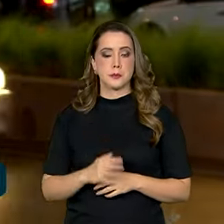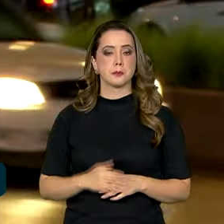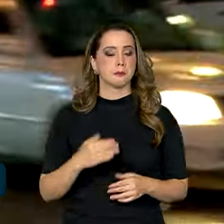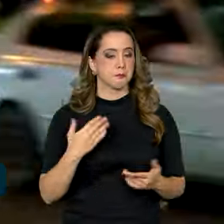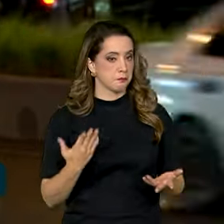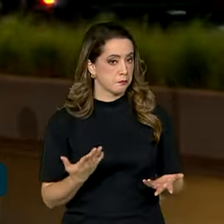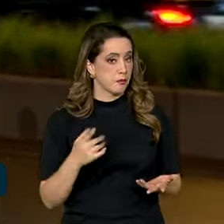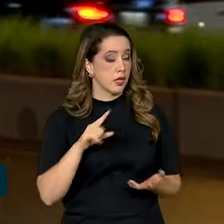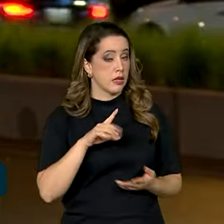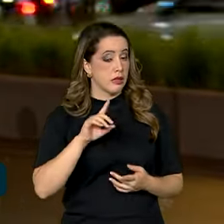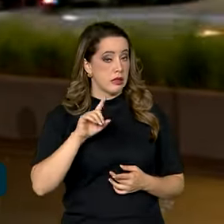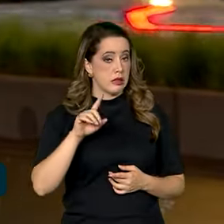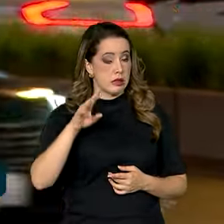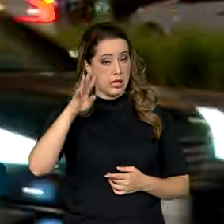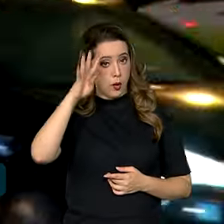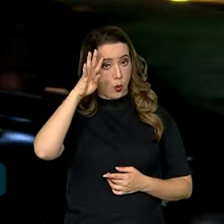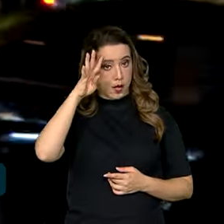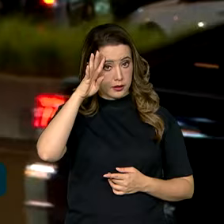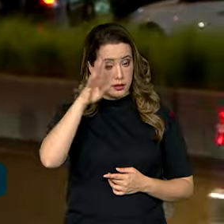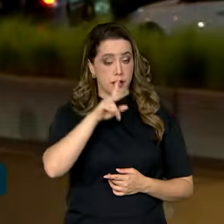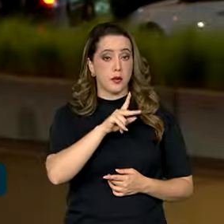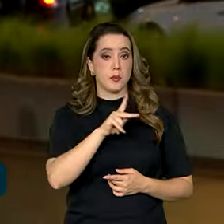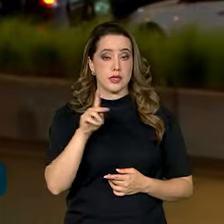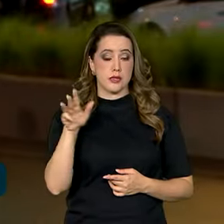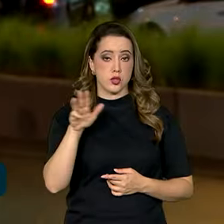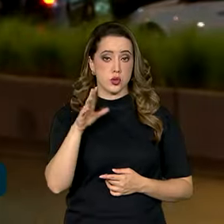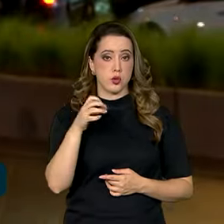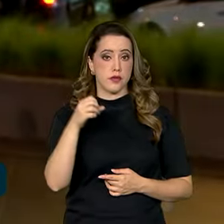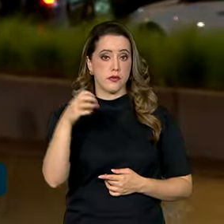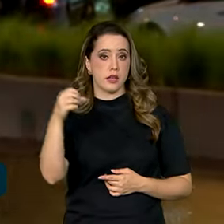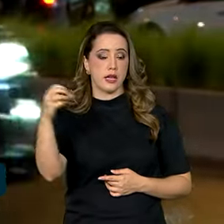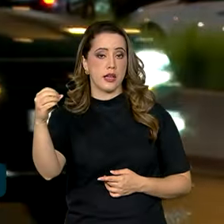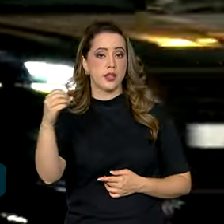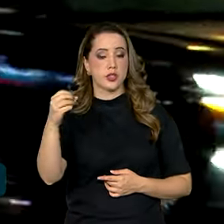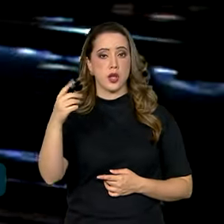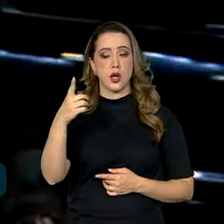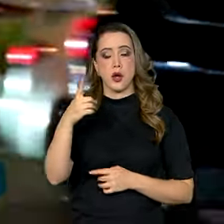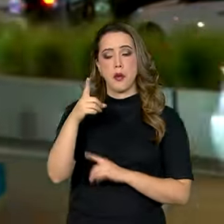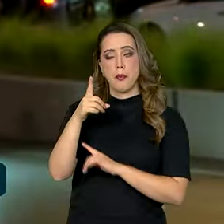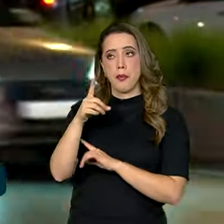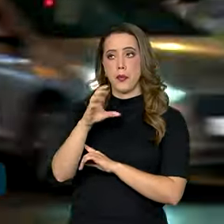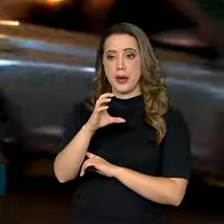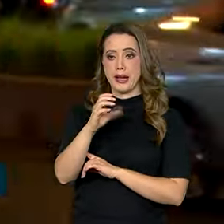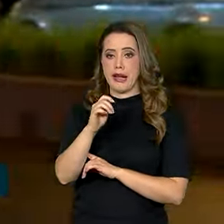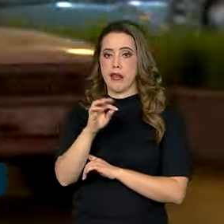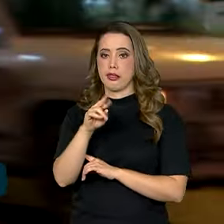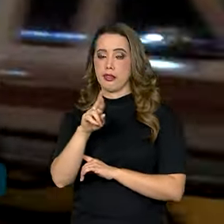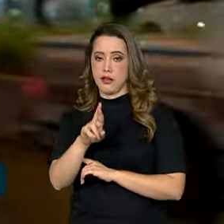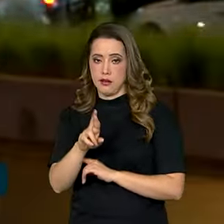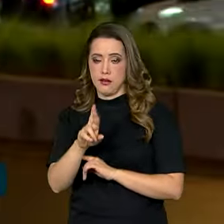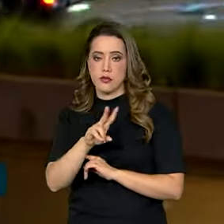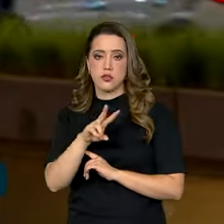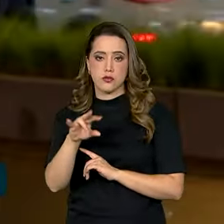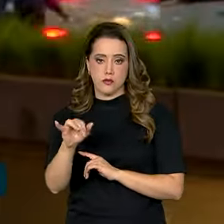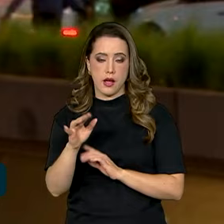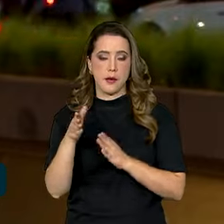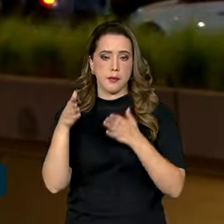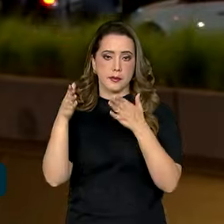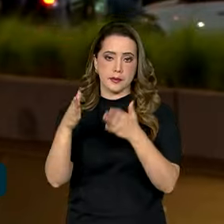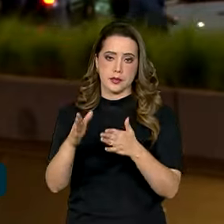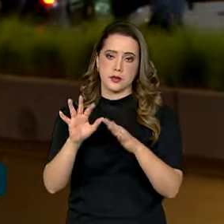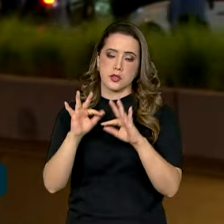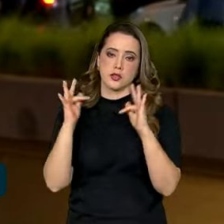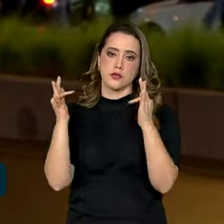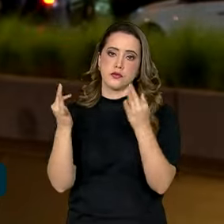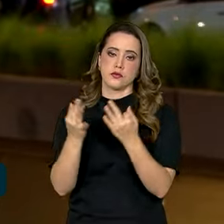Ainda na quarta-feira, Lula segue para Doha, no Catar, onde deve participar de um fórum com empresários e de uma reunião com o